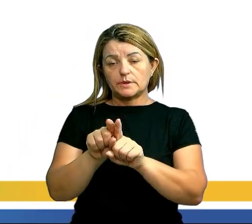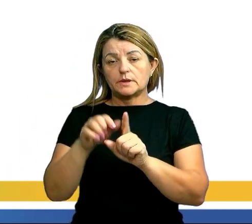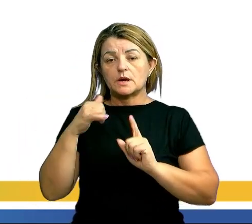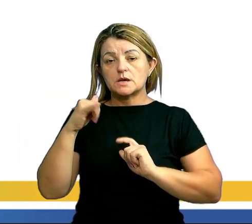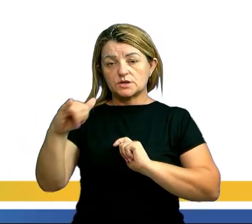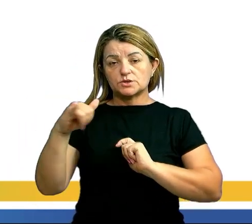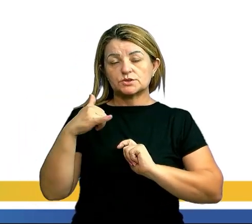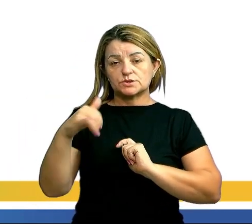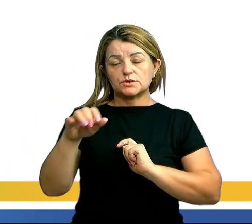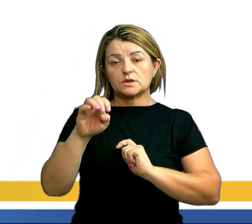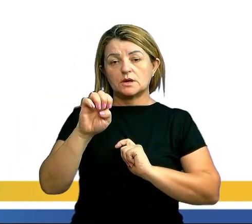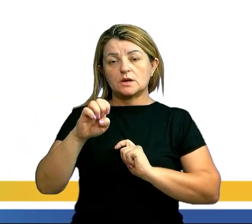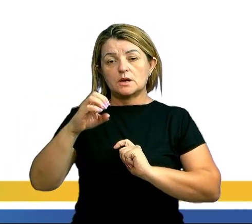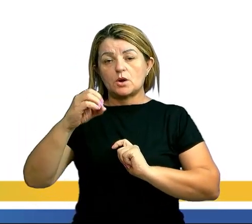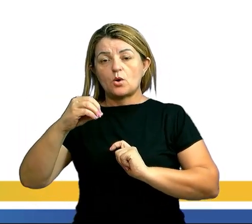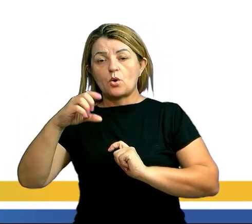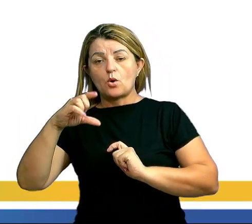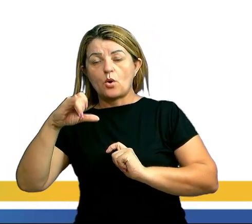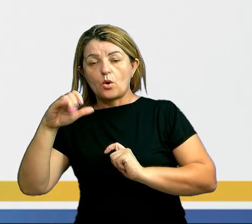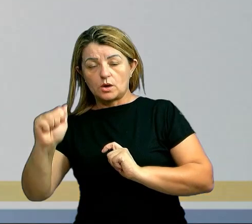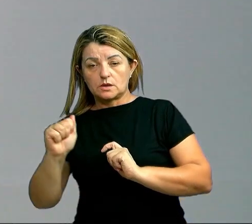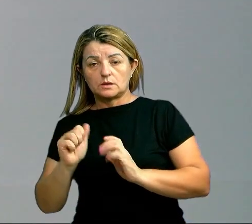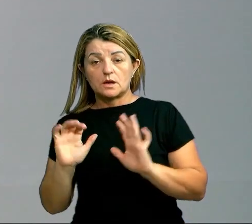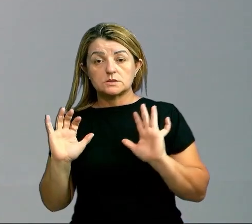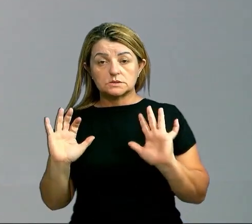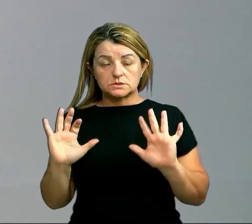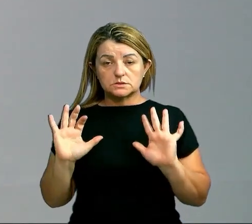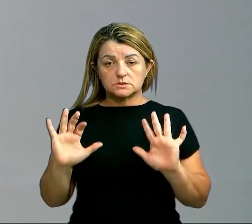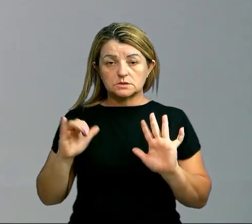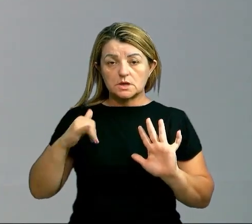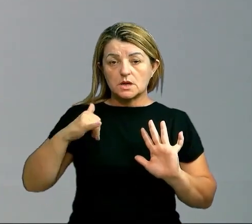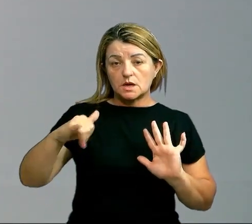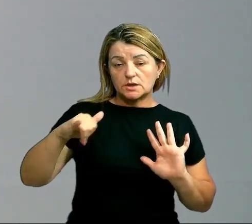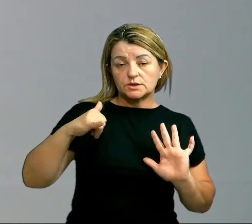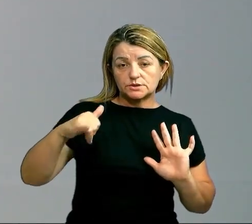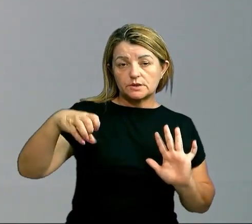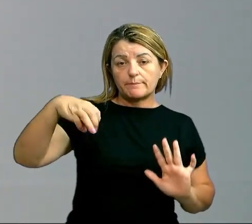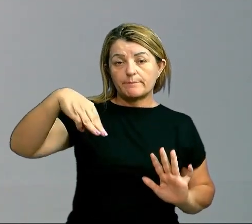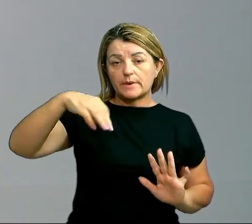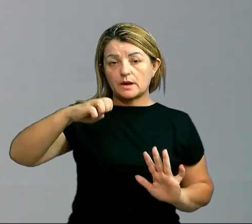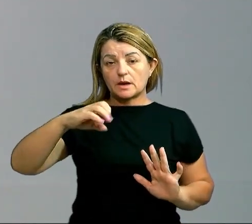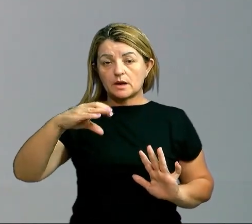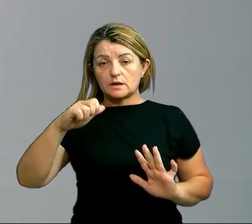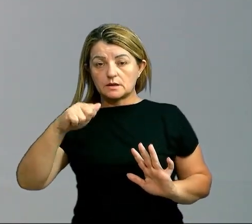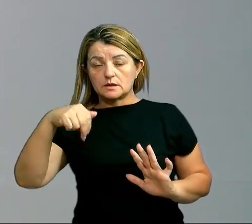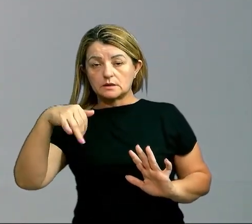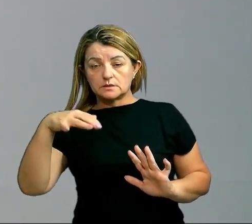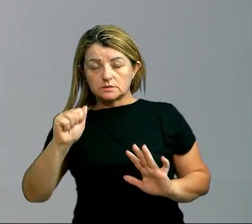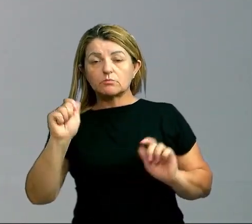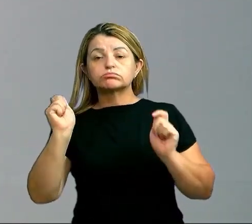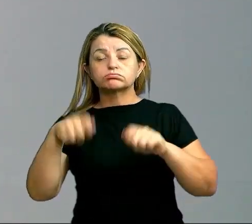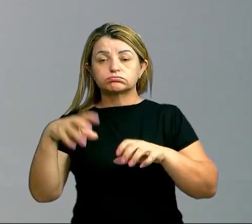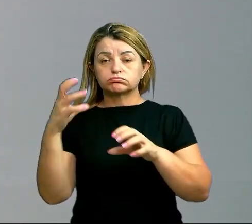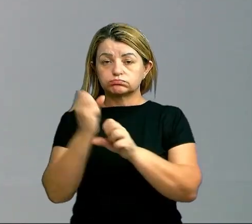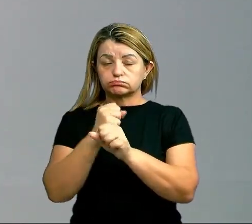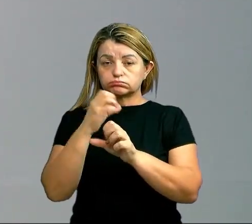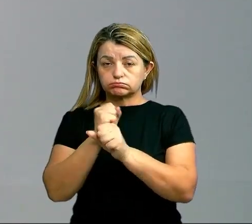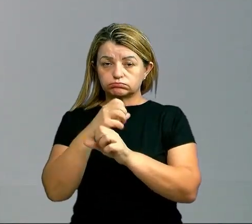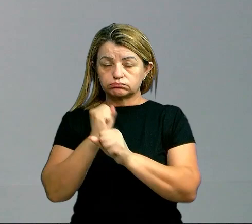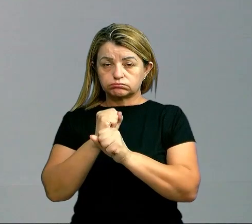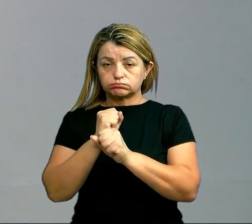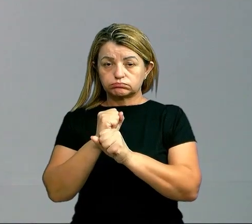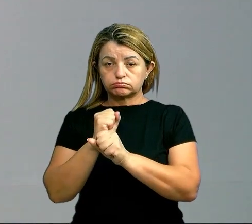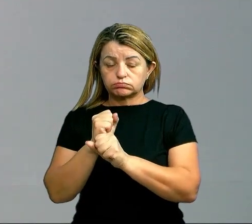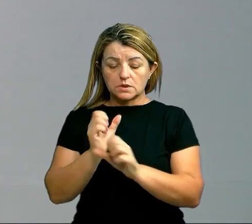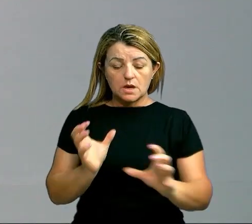mecânica. Lembrando que a energia mecânica como a gente viu em aulas anteriores a energia mecânica ela pode ser calculada como sendo a